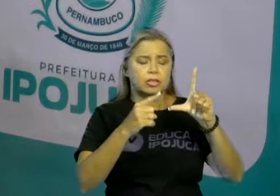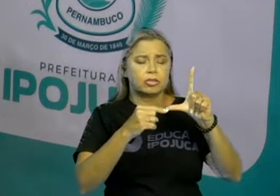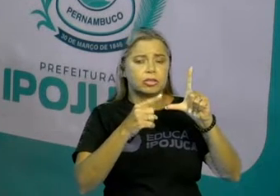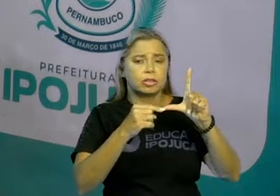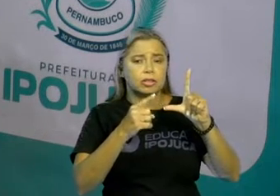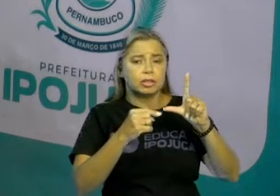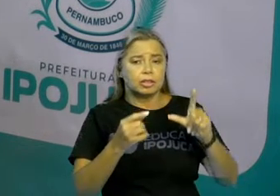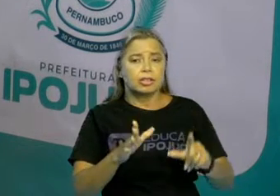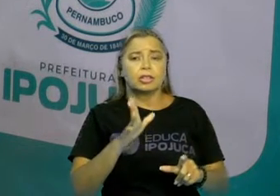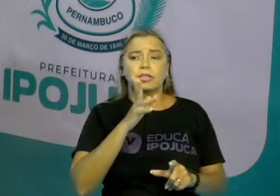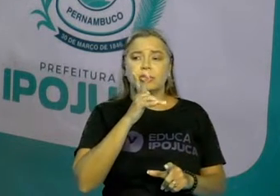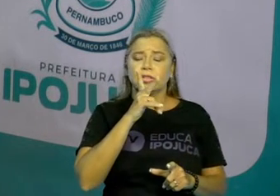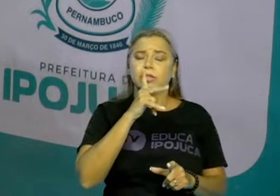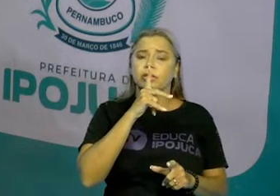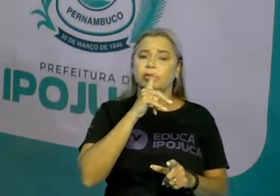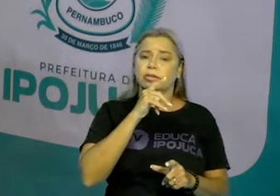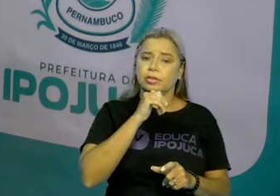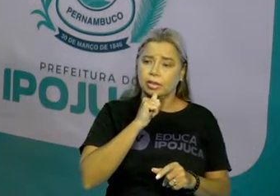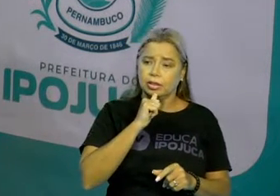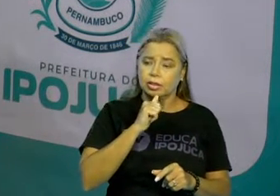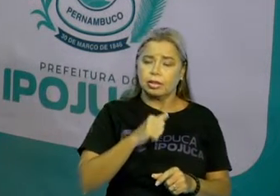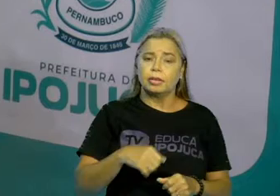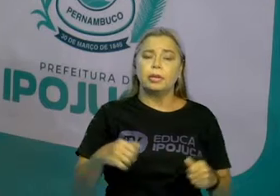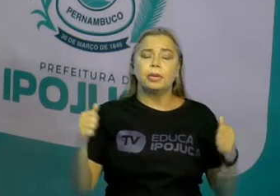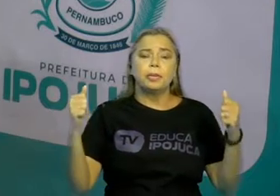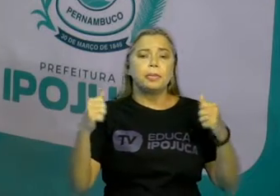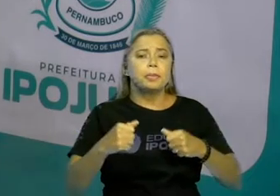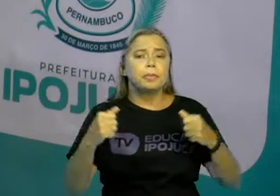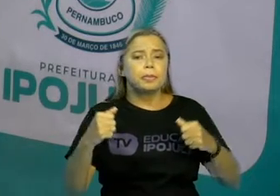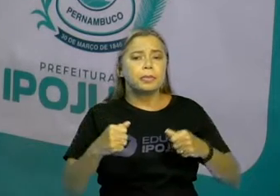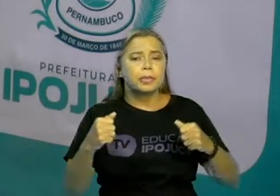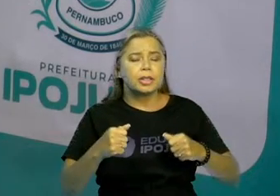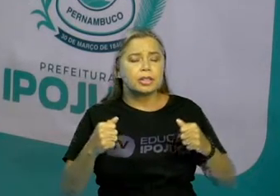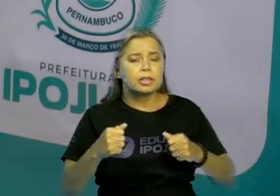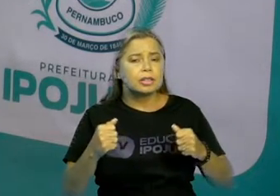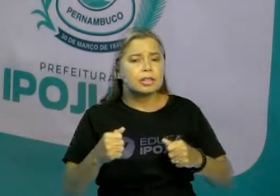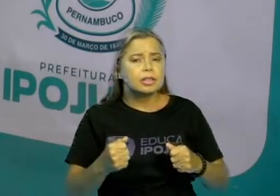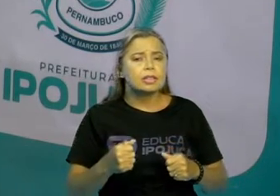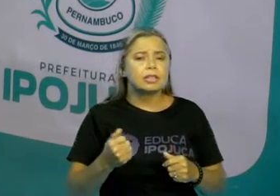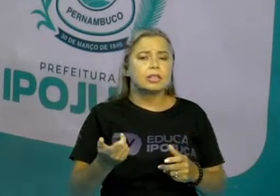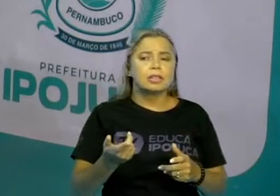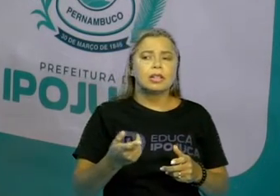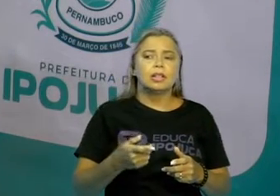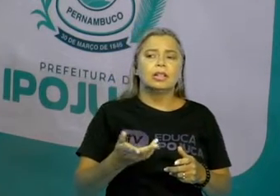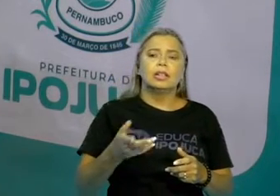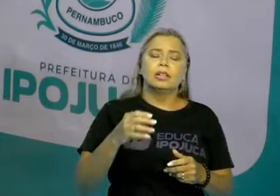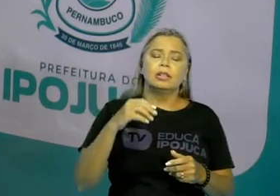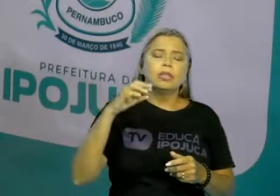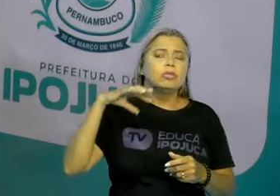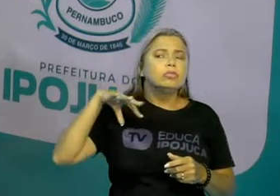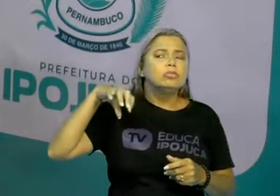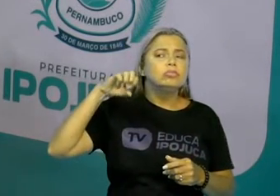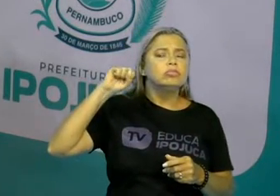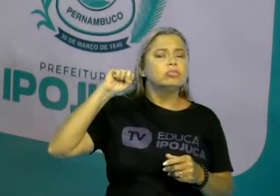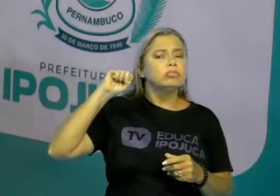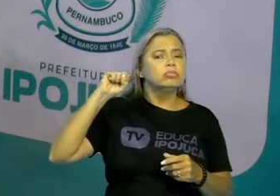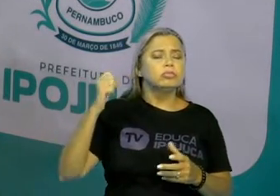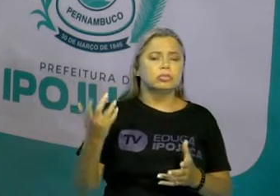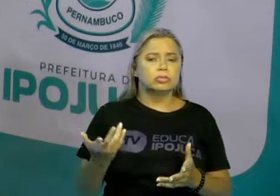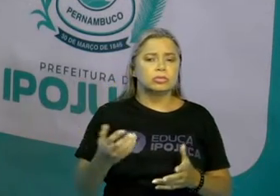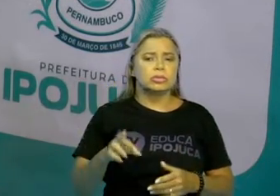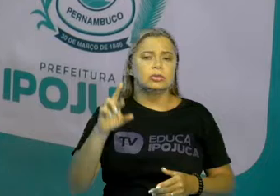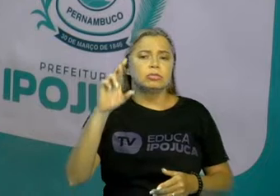percebe que necessita de uma puxadinha, como no caso do S, do R, né?